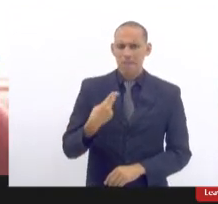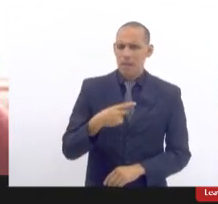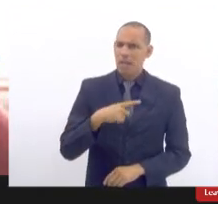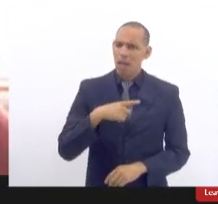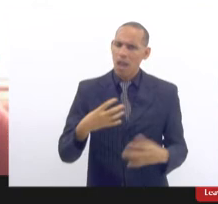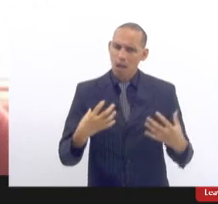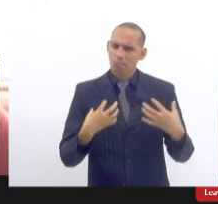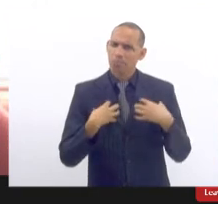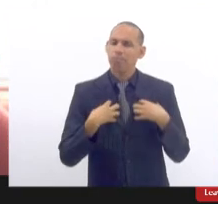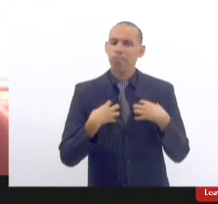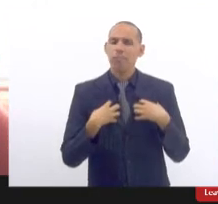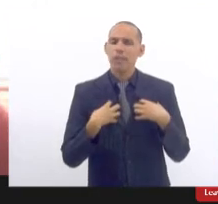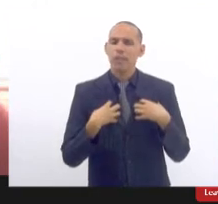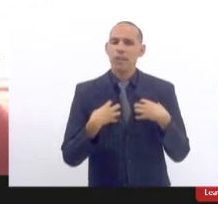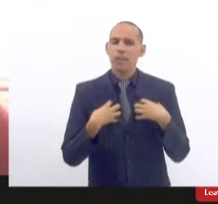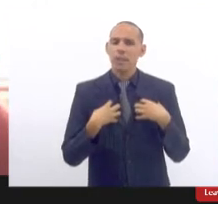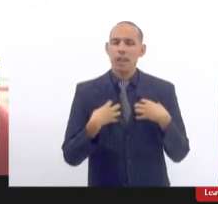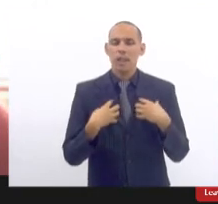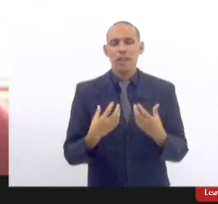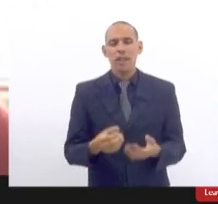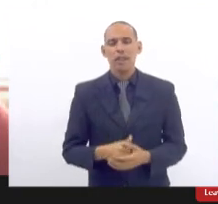uma cirurgia de implante mamário